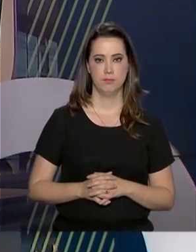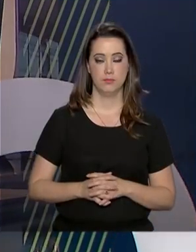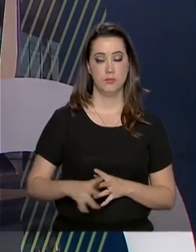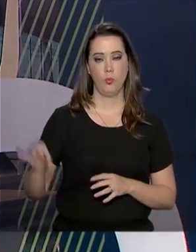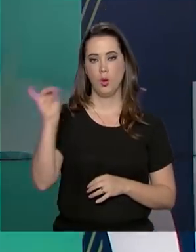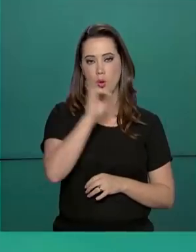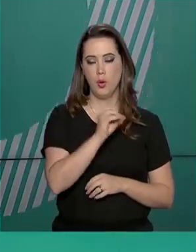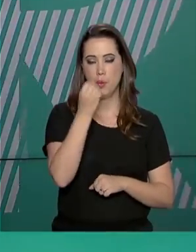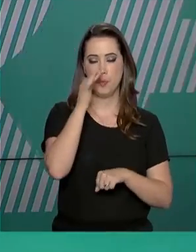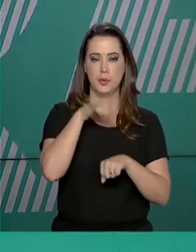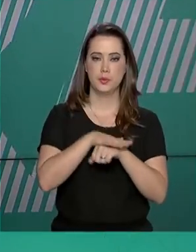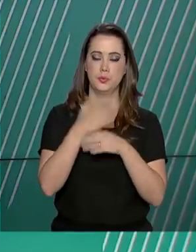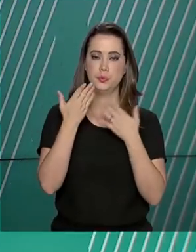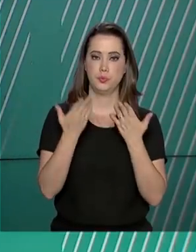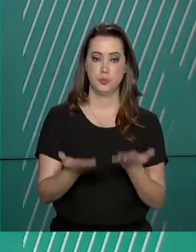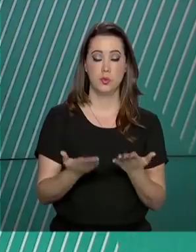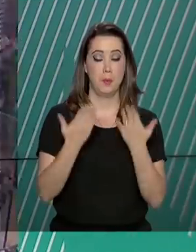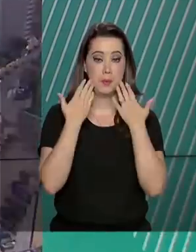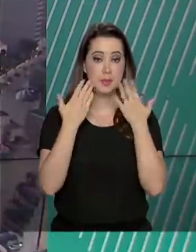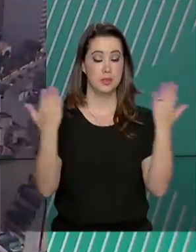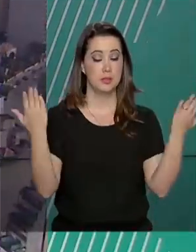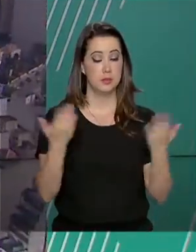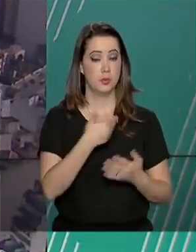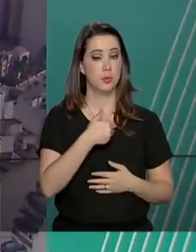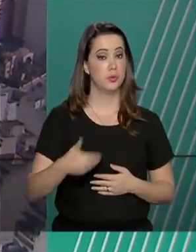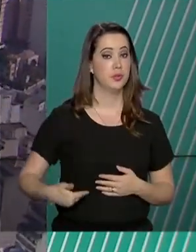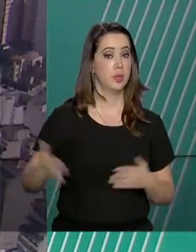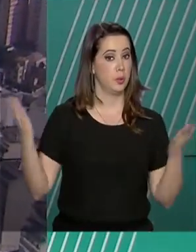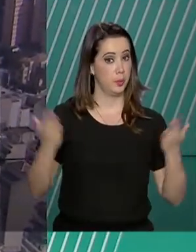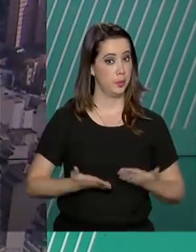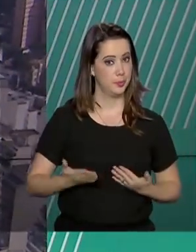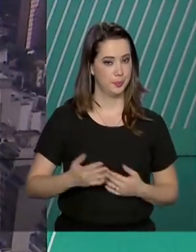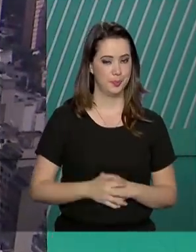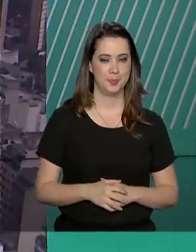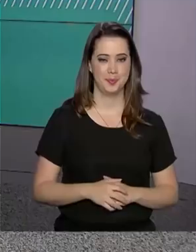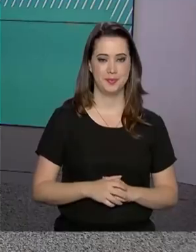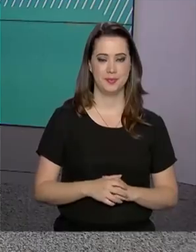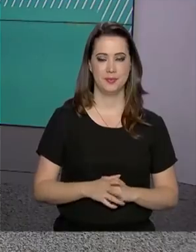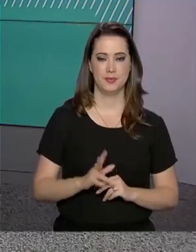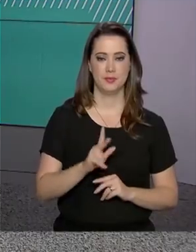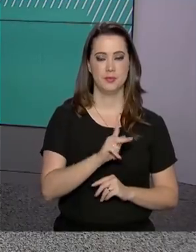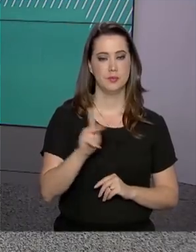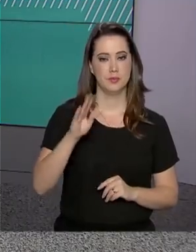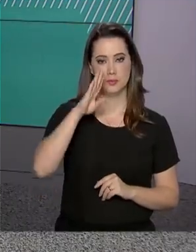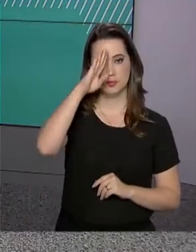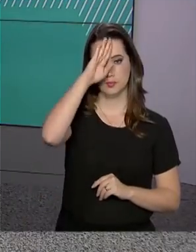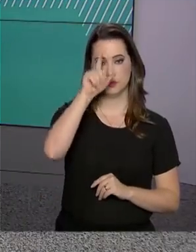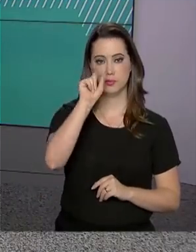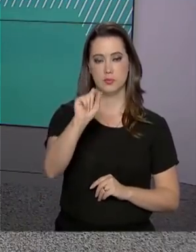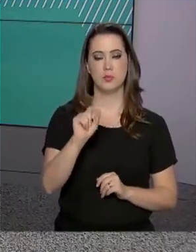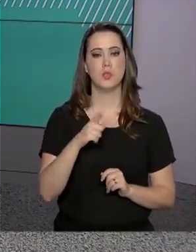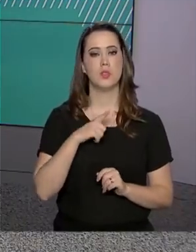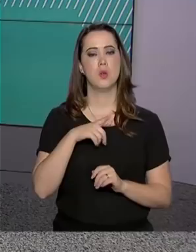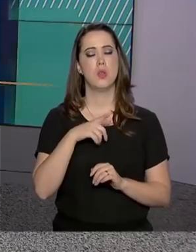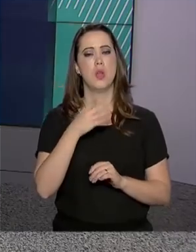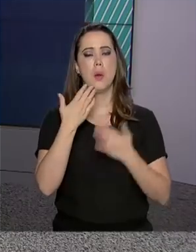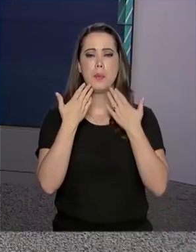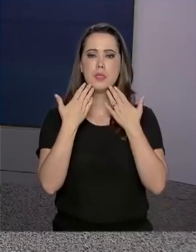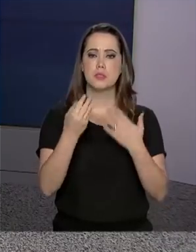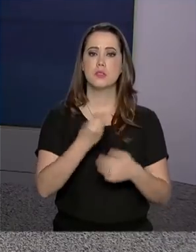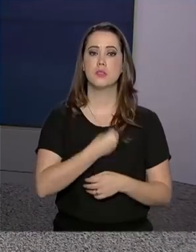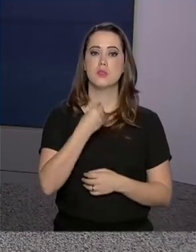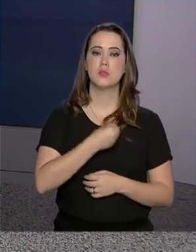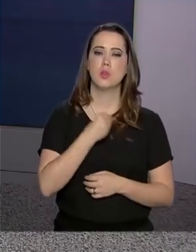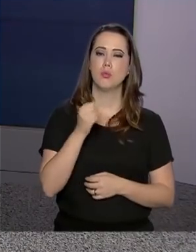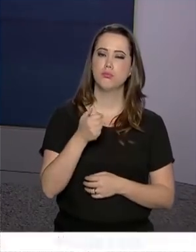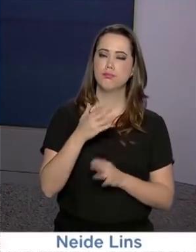Olá, boa noite para você. No ar, mais uma edição do Governo Agora. O presidente Jair Bolsonaro fez uma transmissão